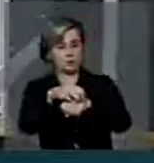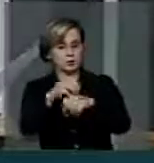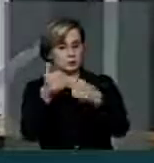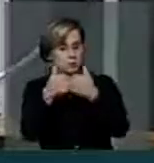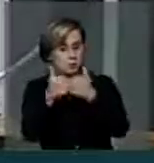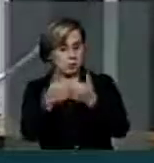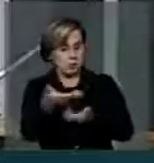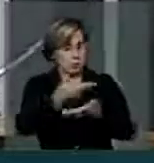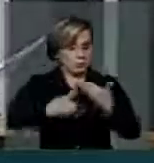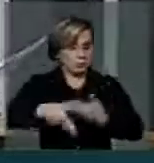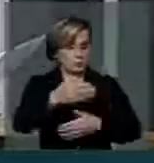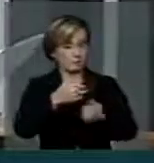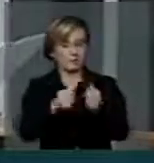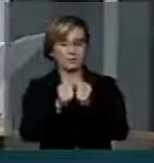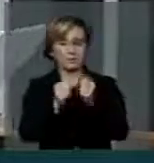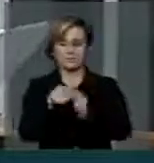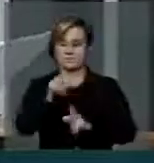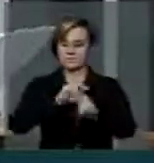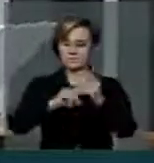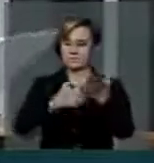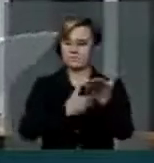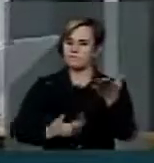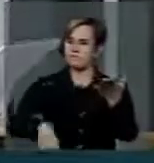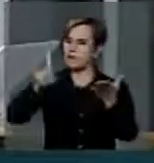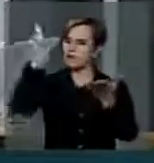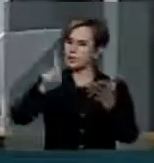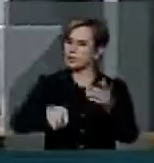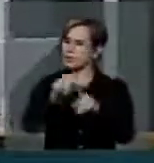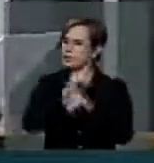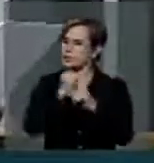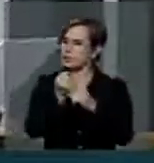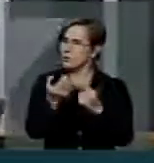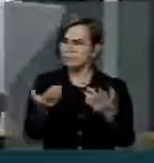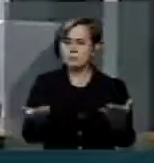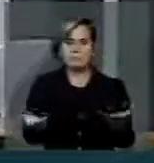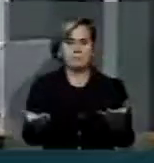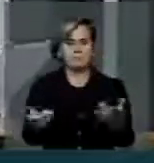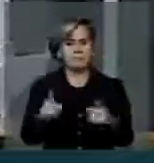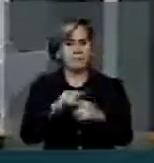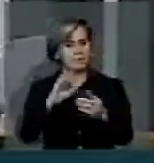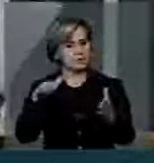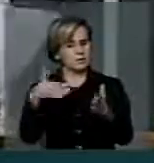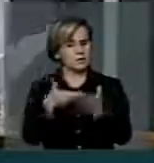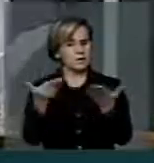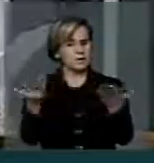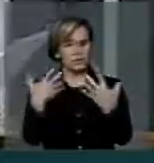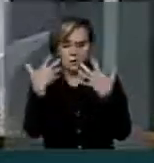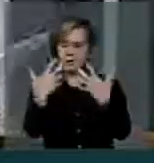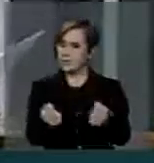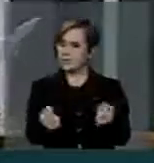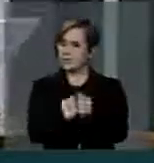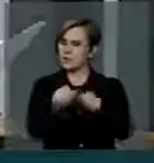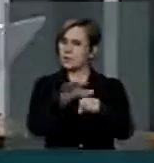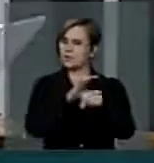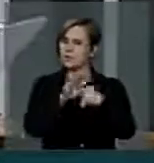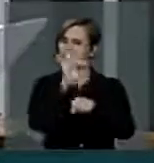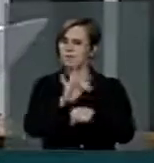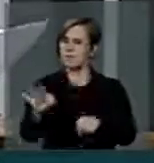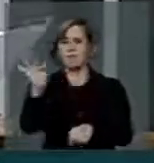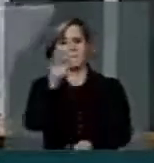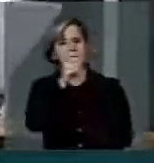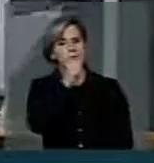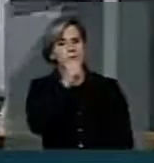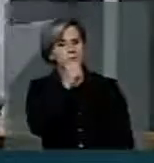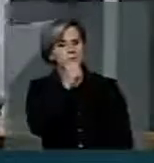público, só para concluir, é um direito social, só que ainda não é reconhecido pela Constituição Federal. E, nesse sentido,